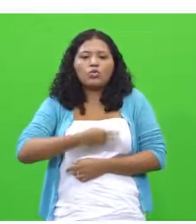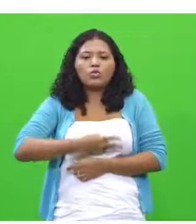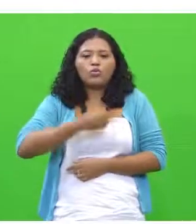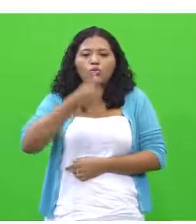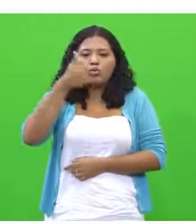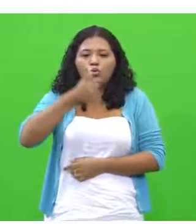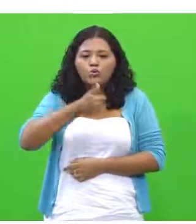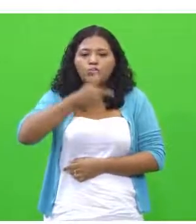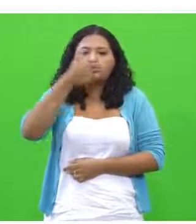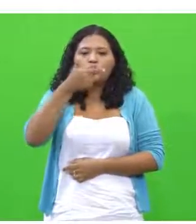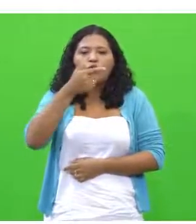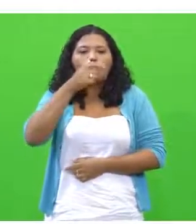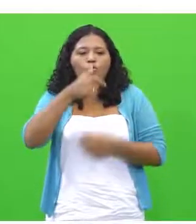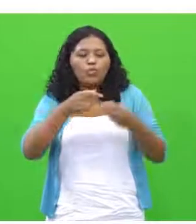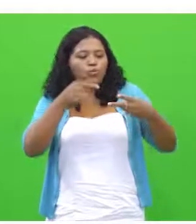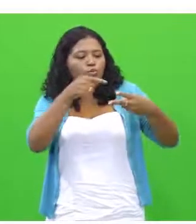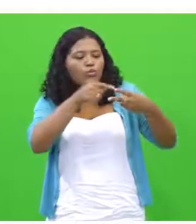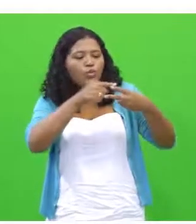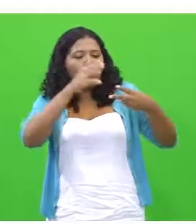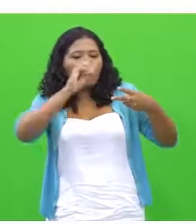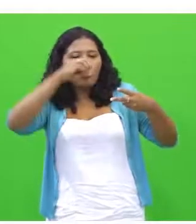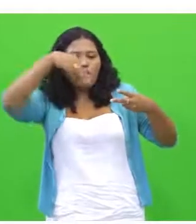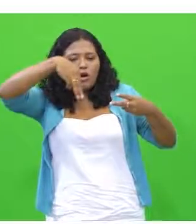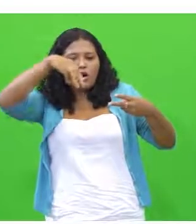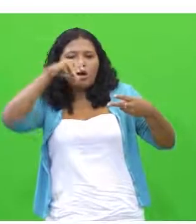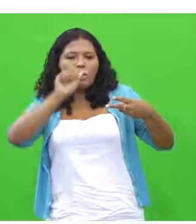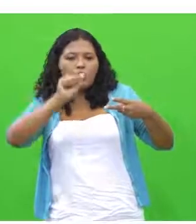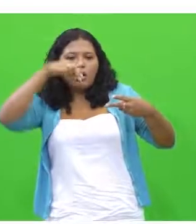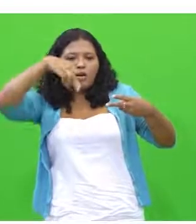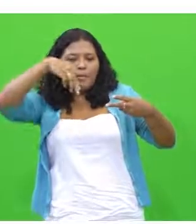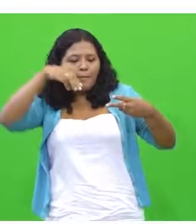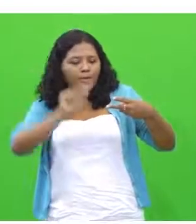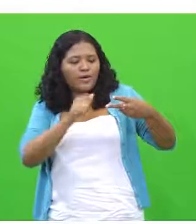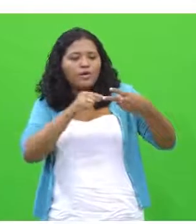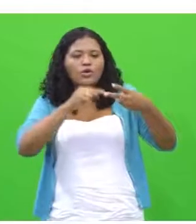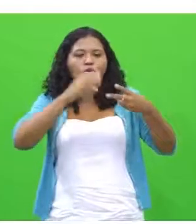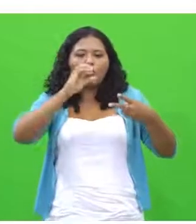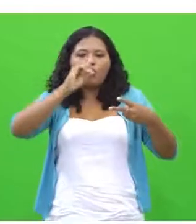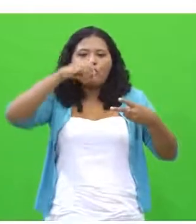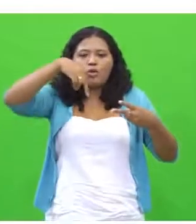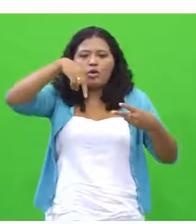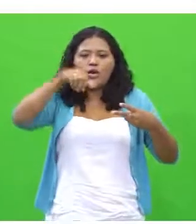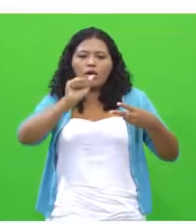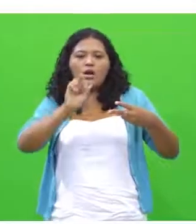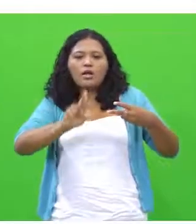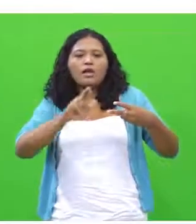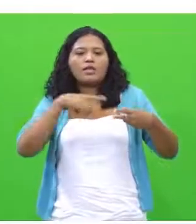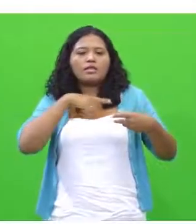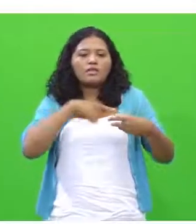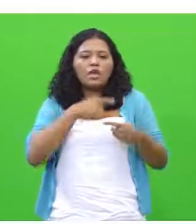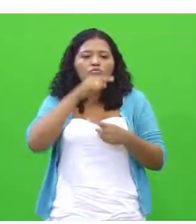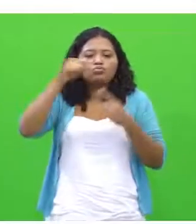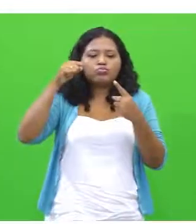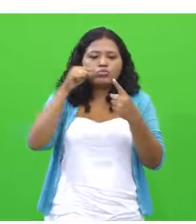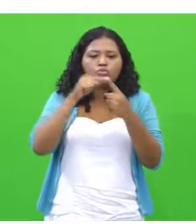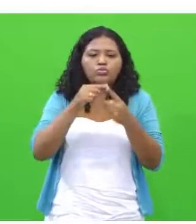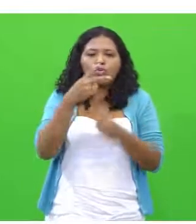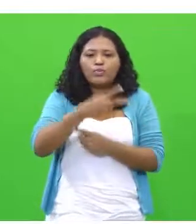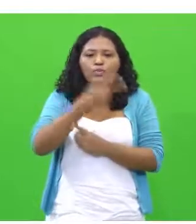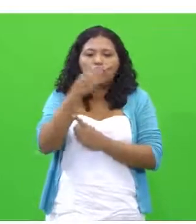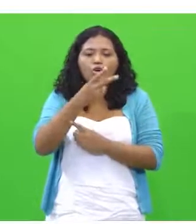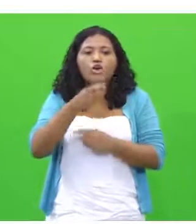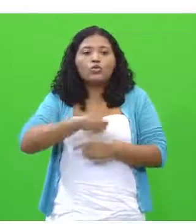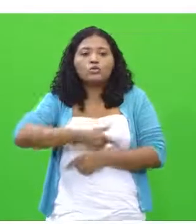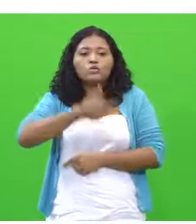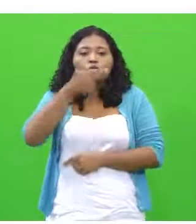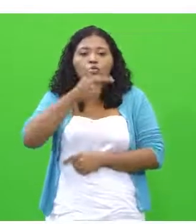Conanda e tem o Conar, que eles têm posições diferentes a partir dos seus objetivos. No segundo texto motivador,